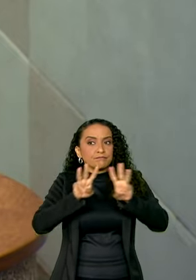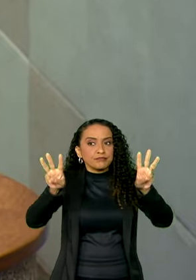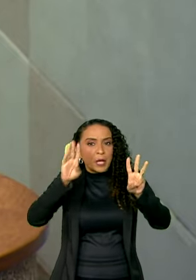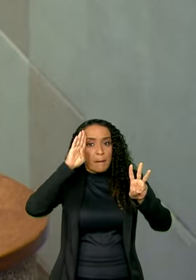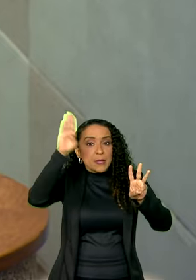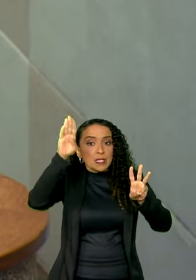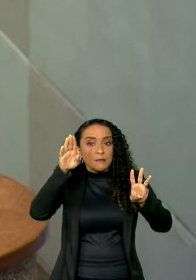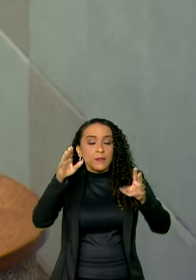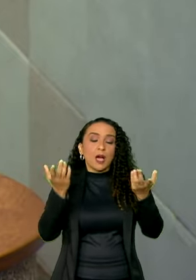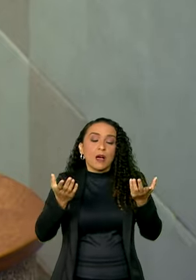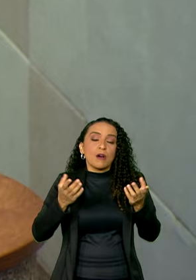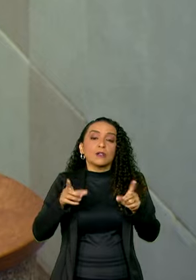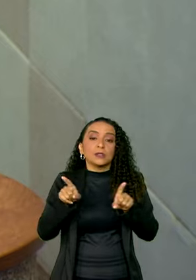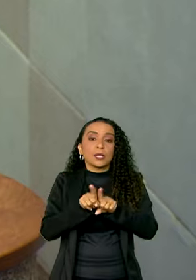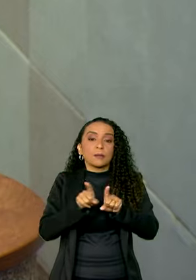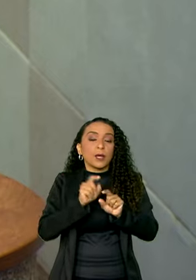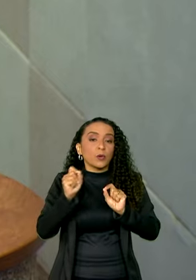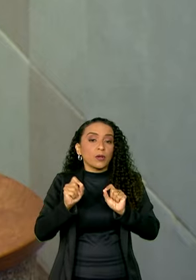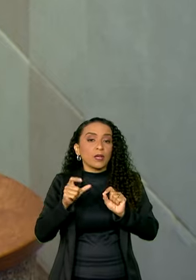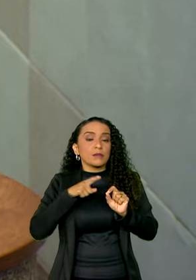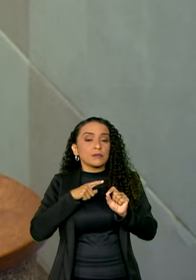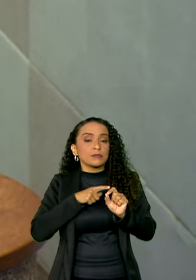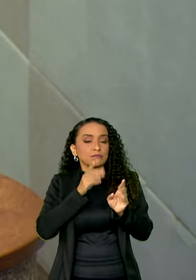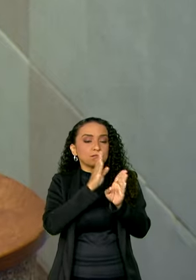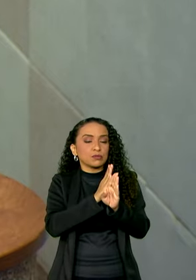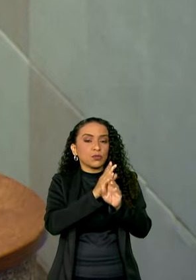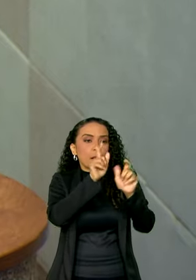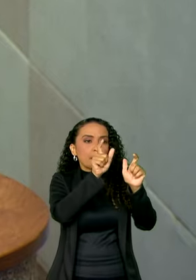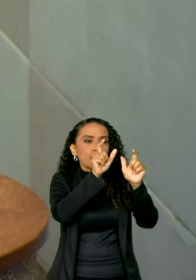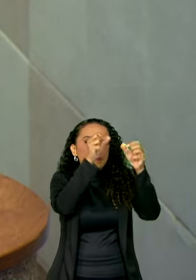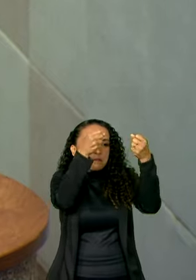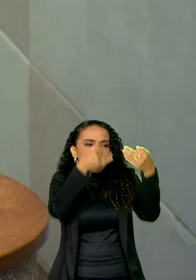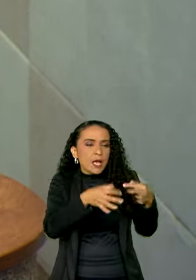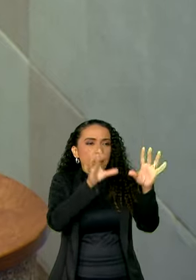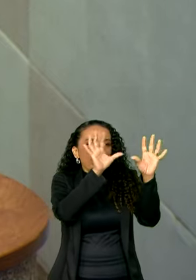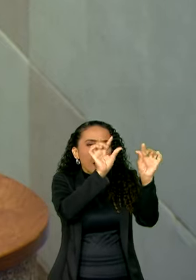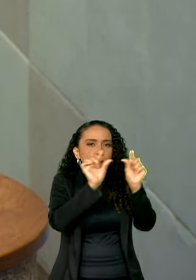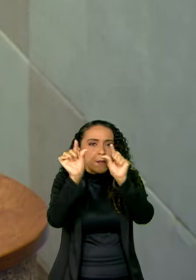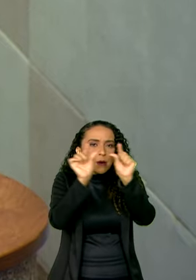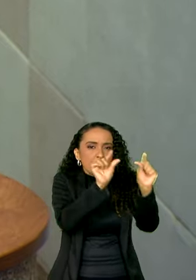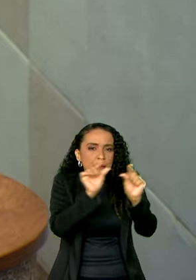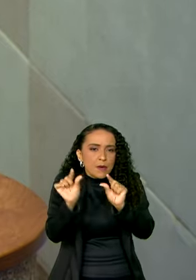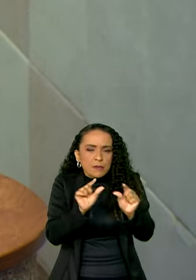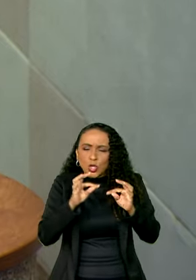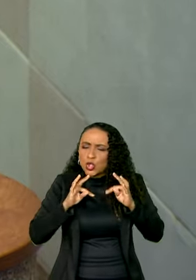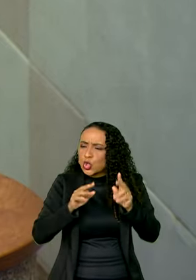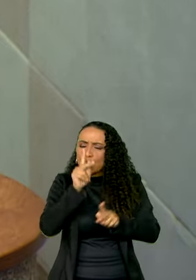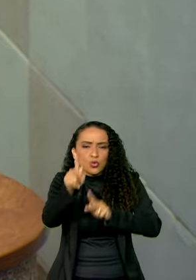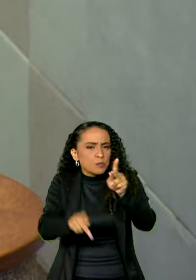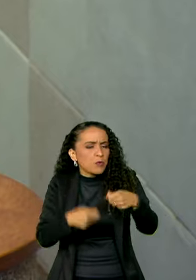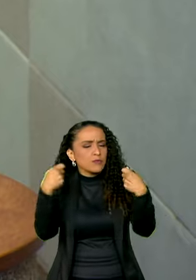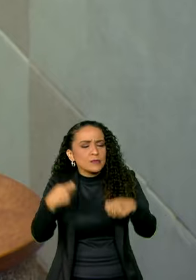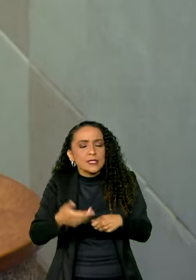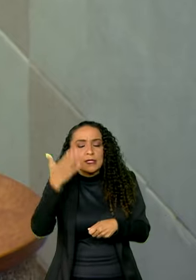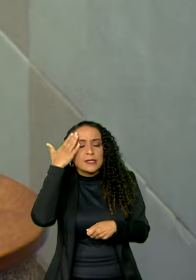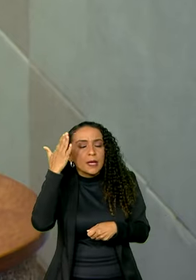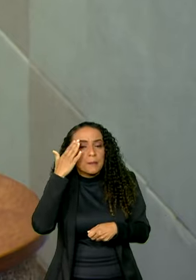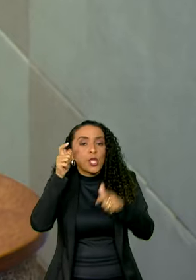Segurança Pública e tem que encontrar caminhos, a população qualquer do povo tem que saber